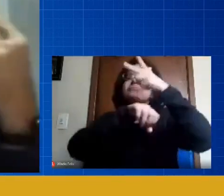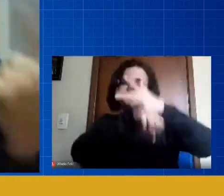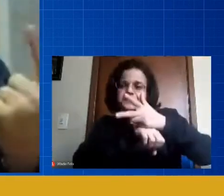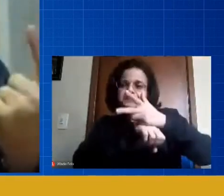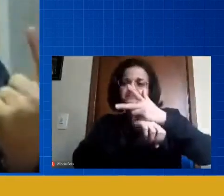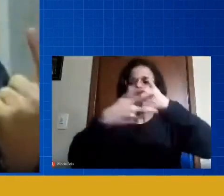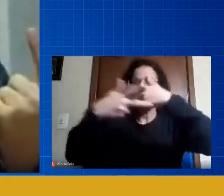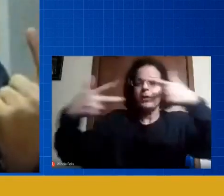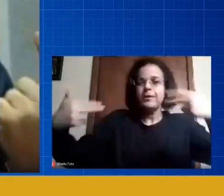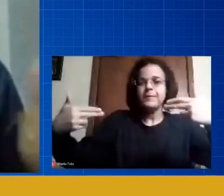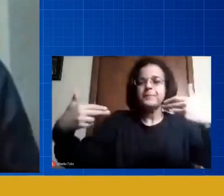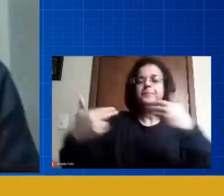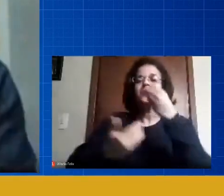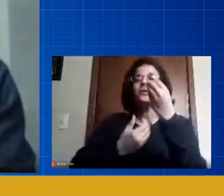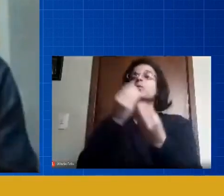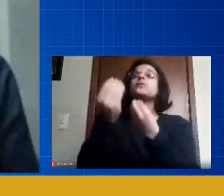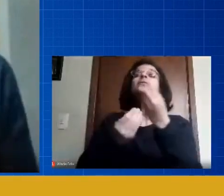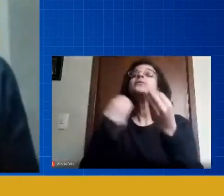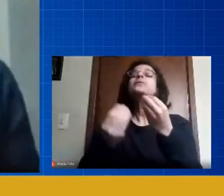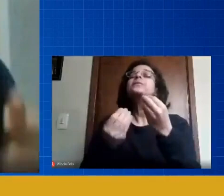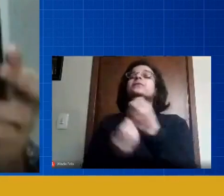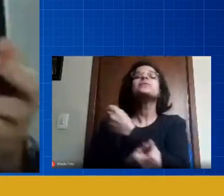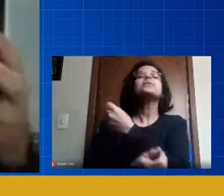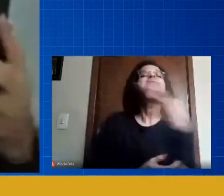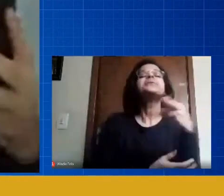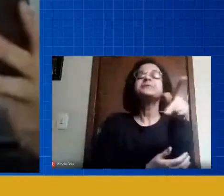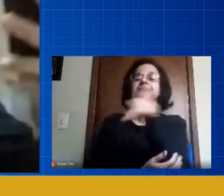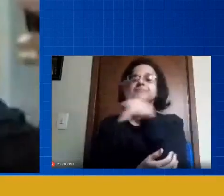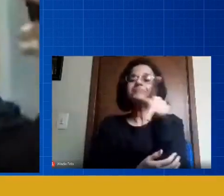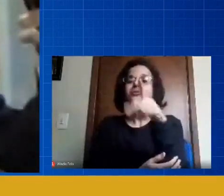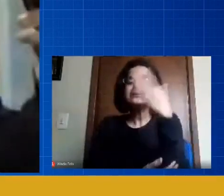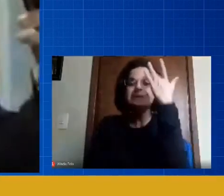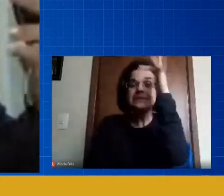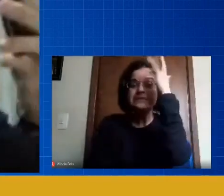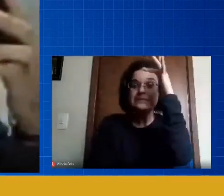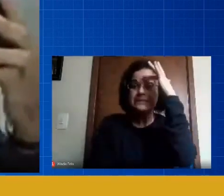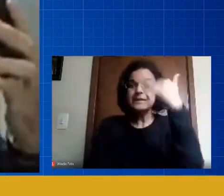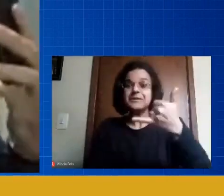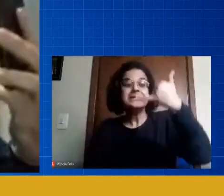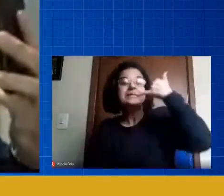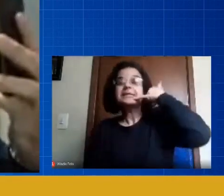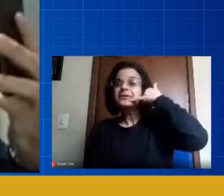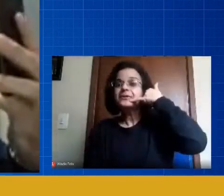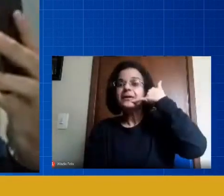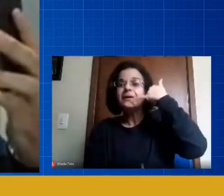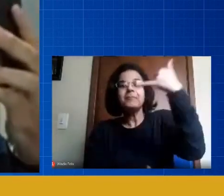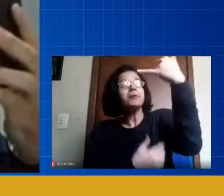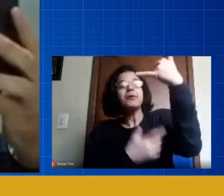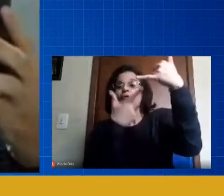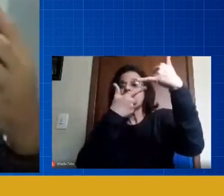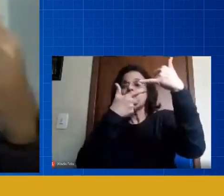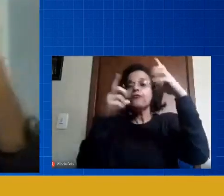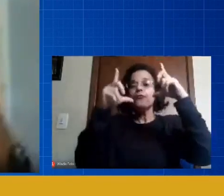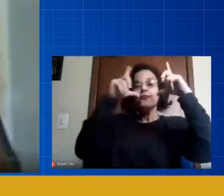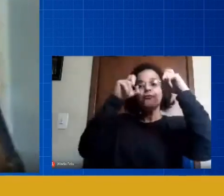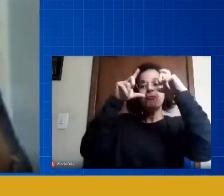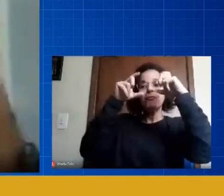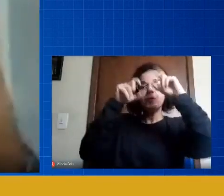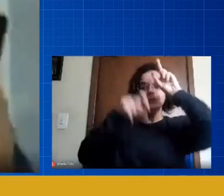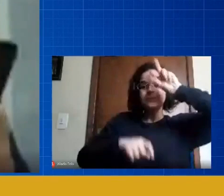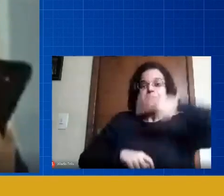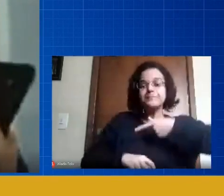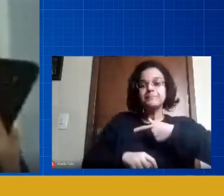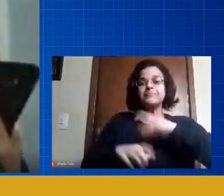quantos professores que não sabiam pegar um celular e fazer uma selfie fazer um